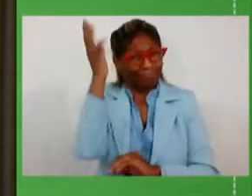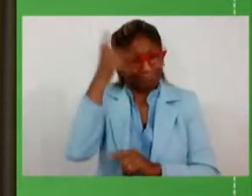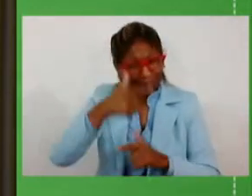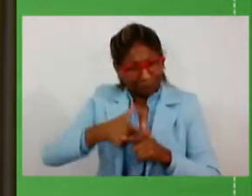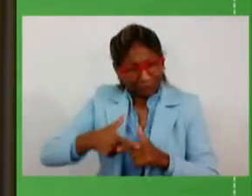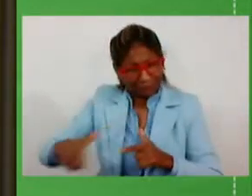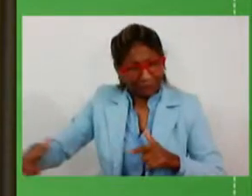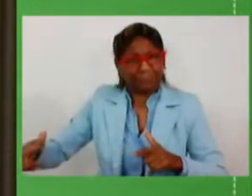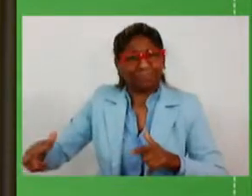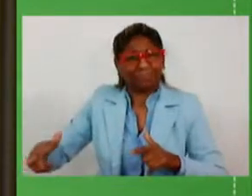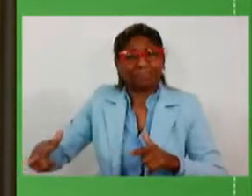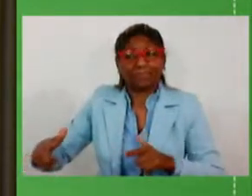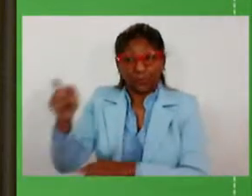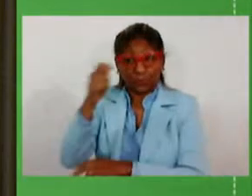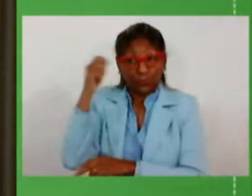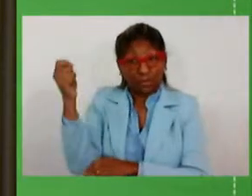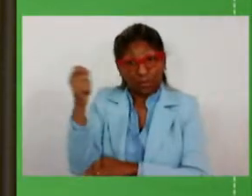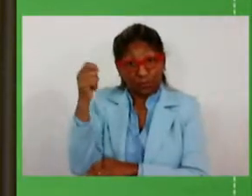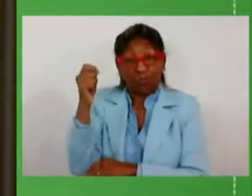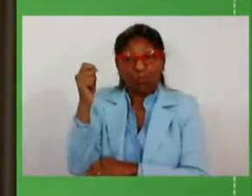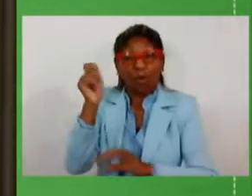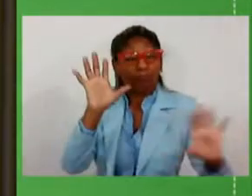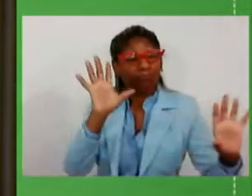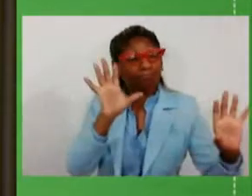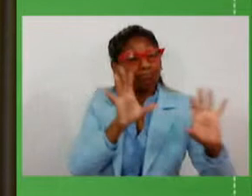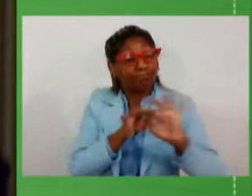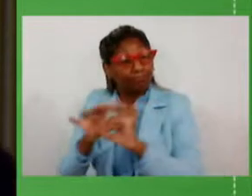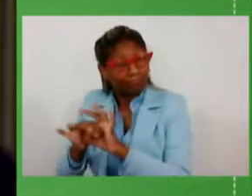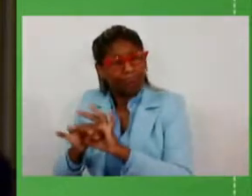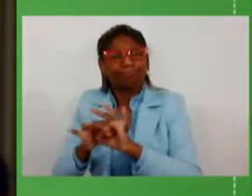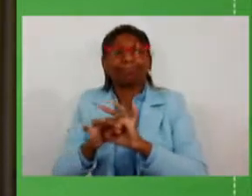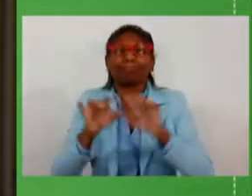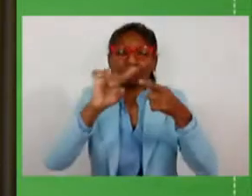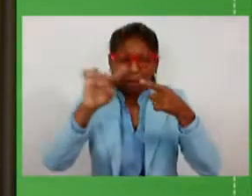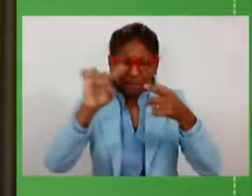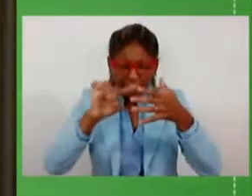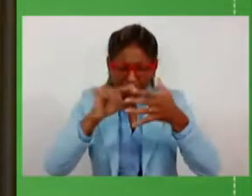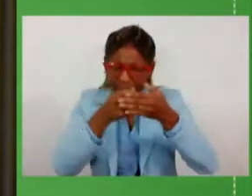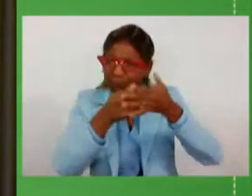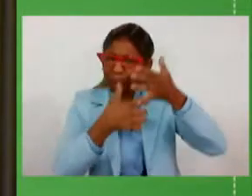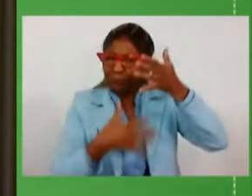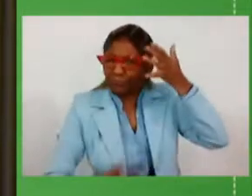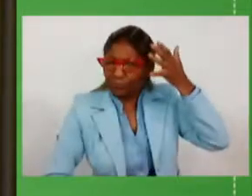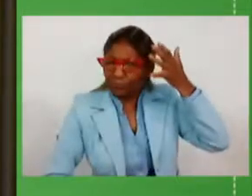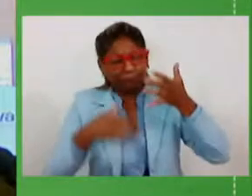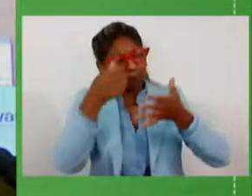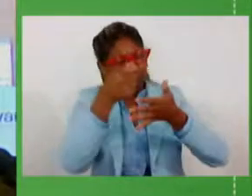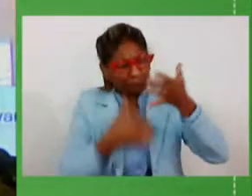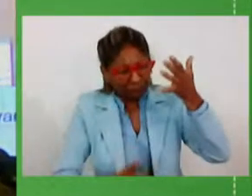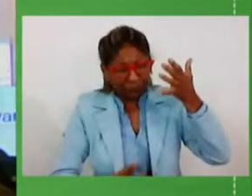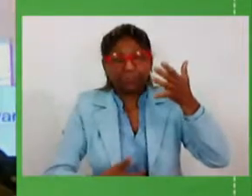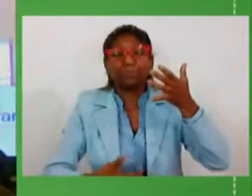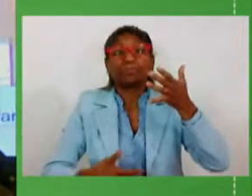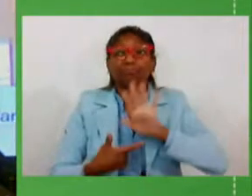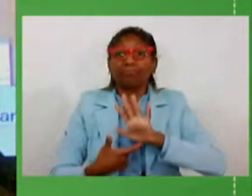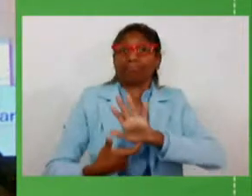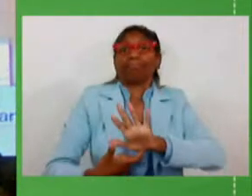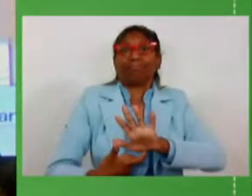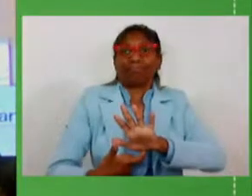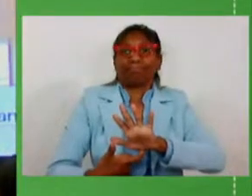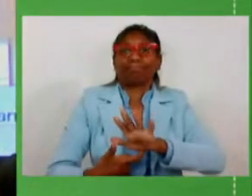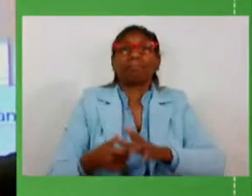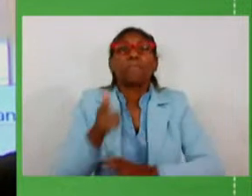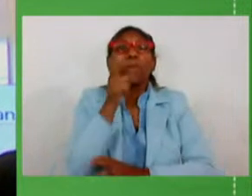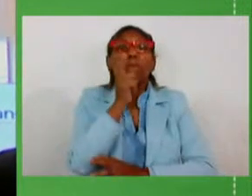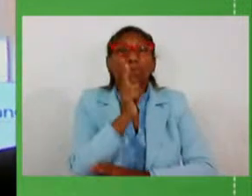partir de medidas isoladas, vem de um conjunto de medidas. É uma série de ações que são empreendidas, como eu disse, que também